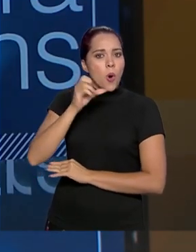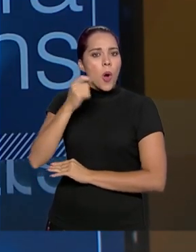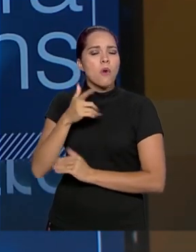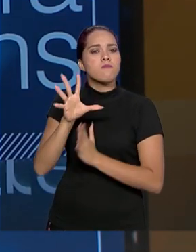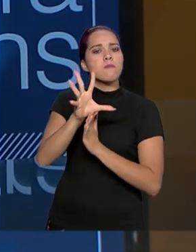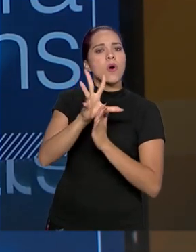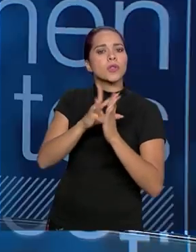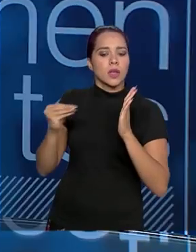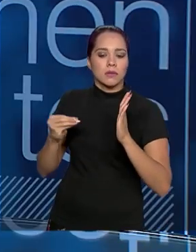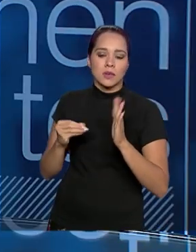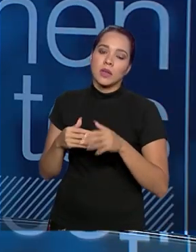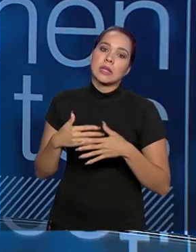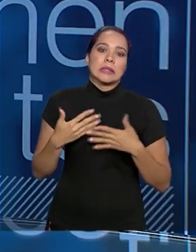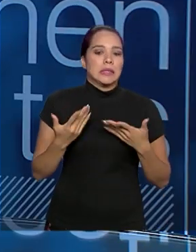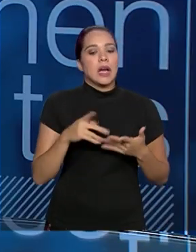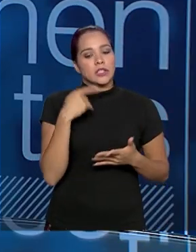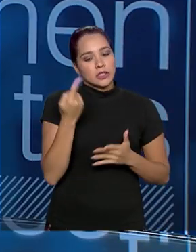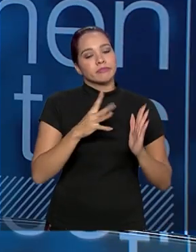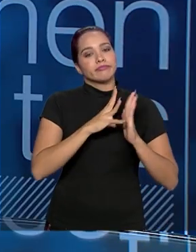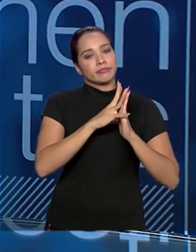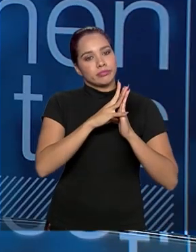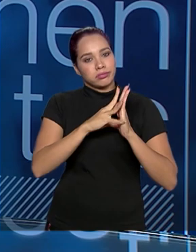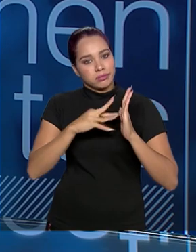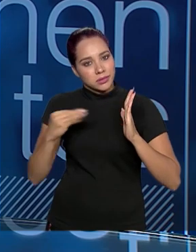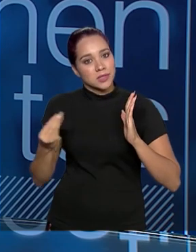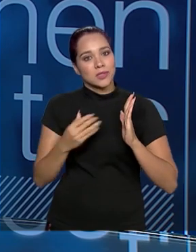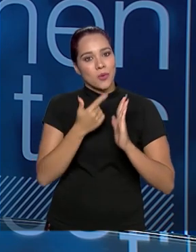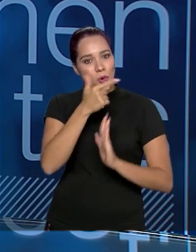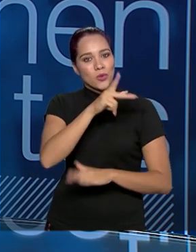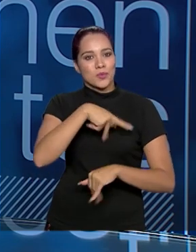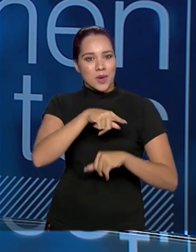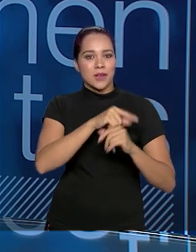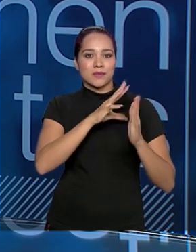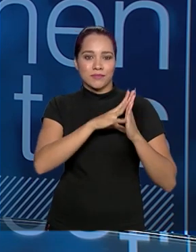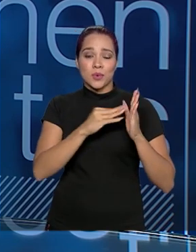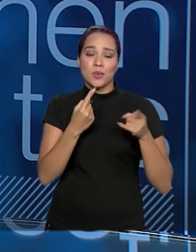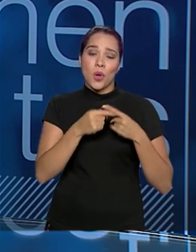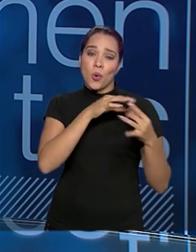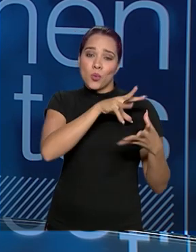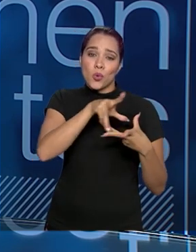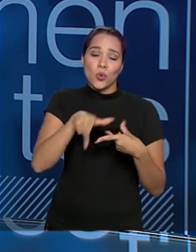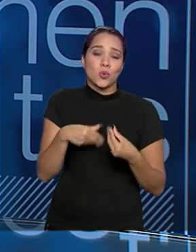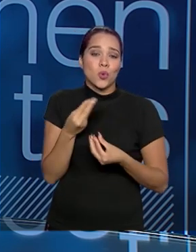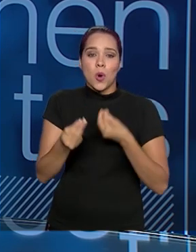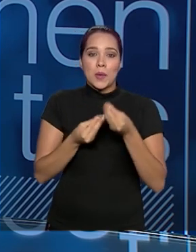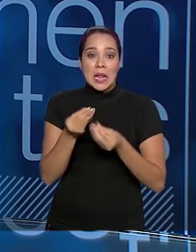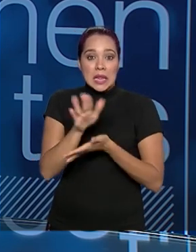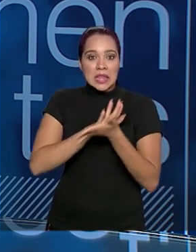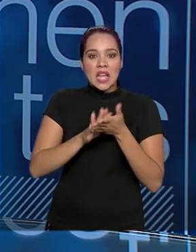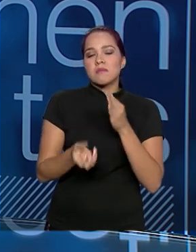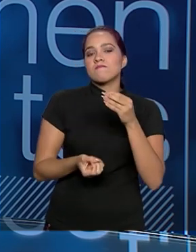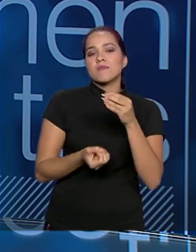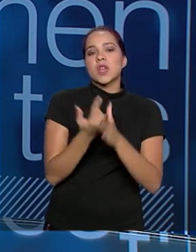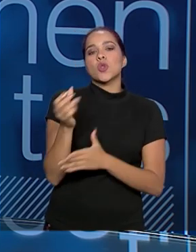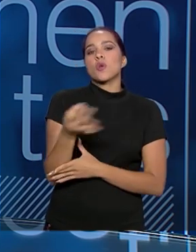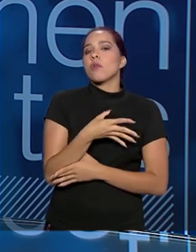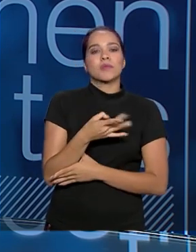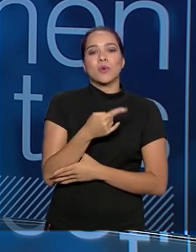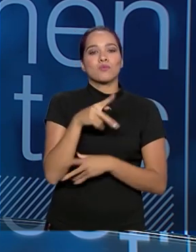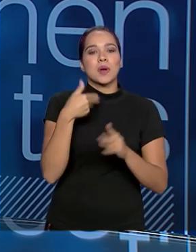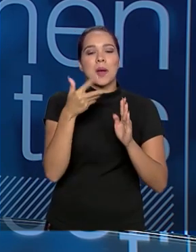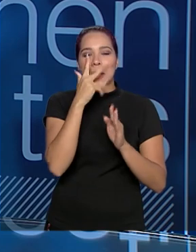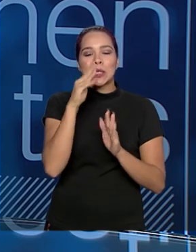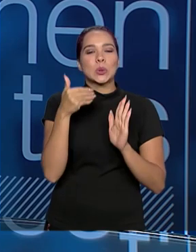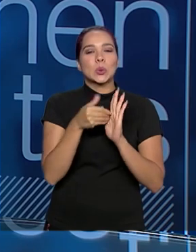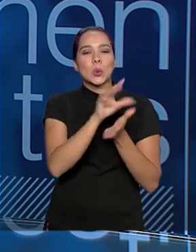é que é isso? A gente se inspira, né? Não tenha como. gente... O mundo que a gente está hoje, onde nada se cria, tudo se copia,